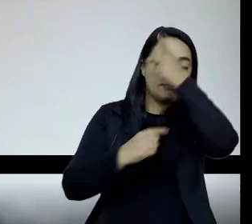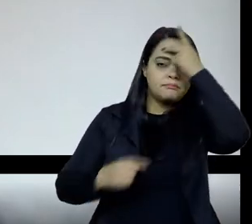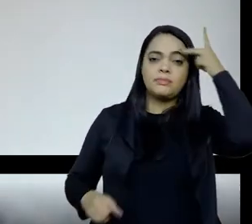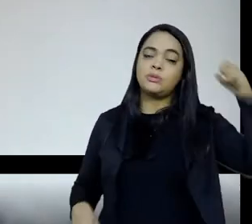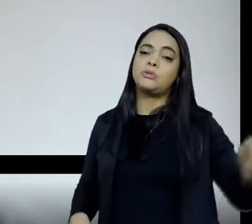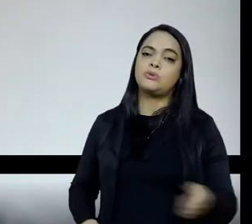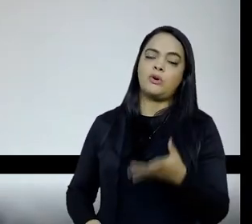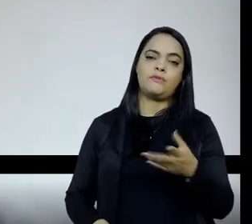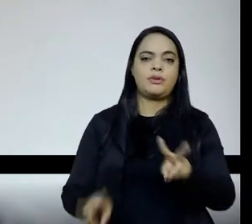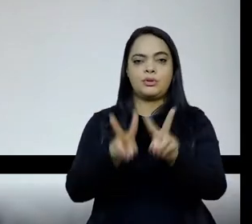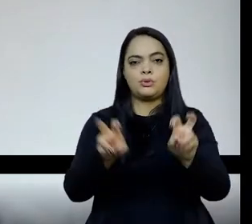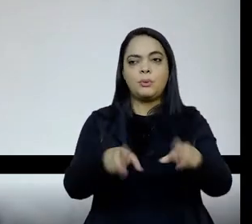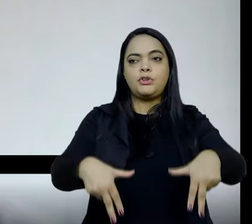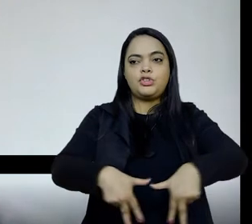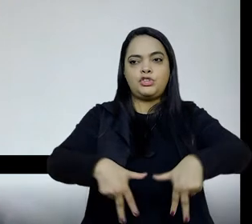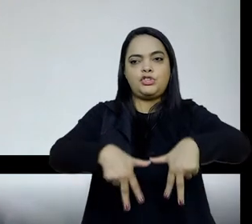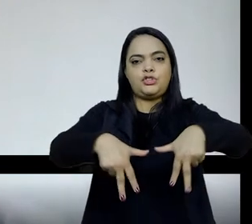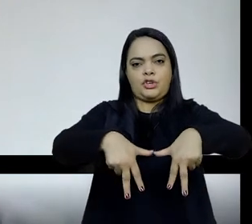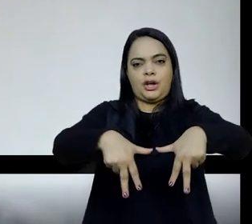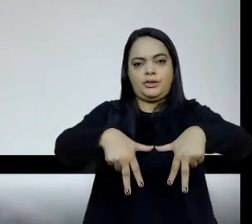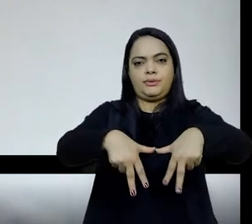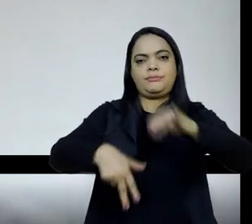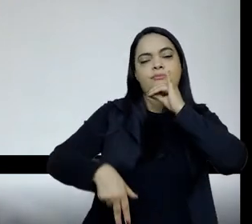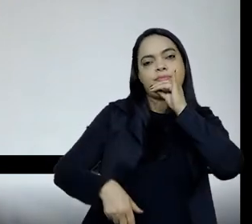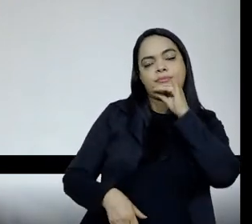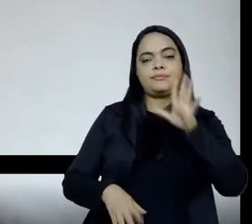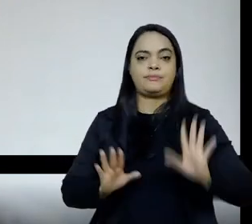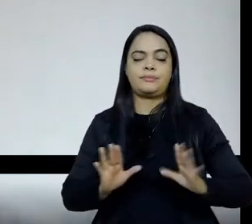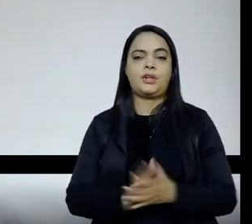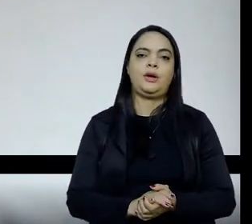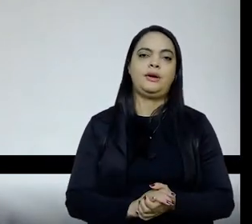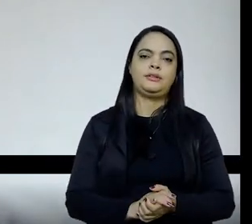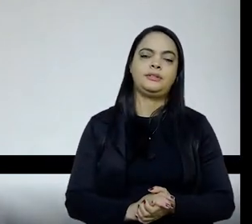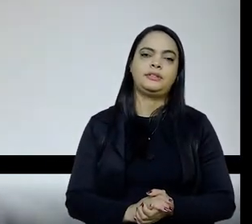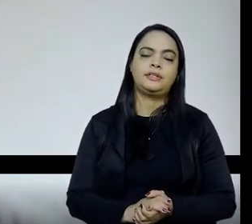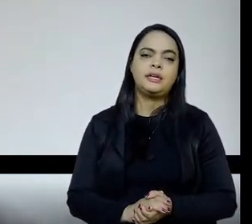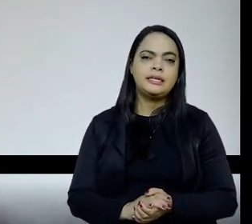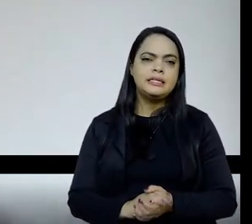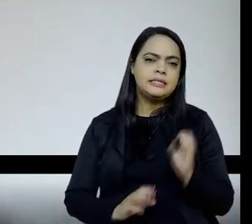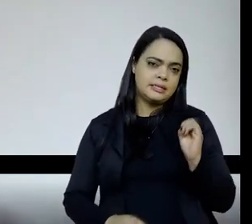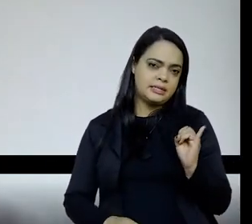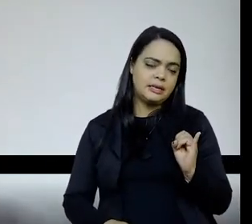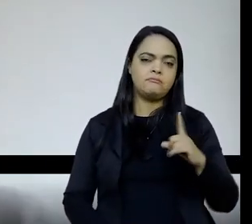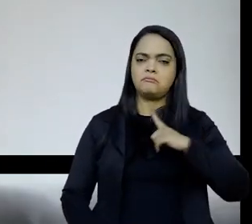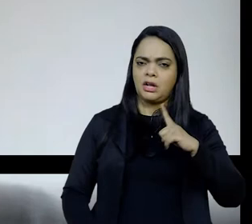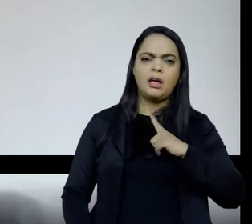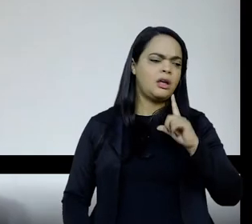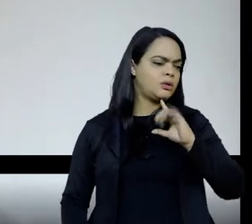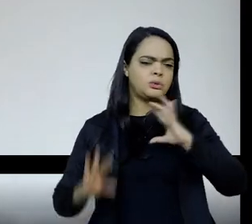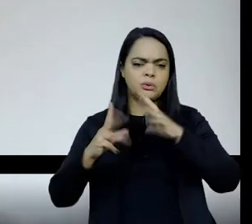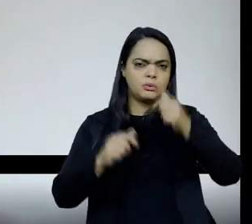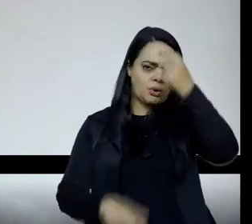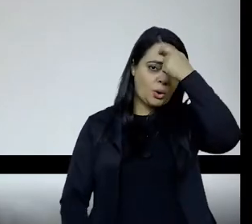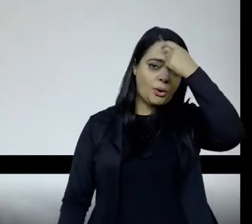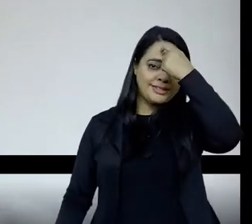veja a questão de gênero, por exemplo, ainda que a gente tenha entre nós um certo senso comum acadêmico,